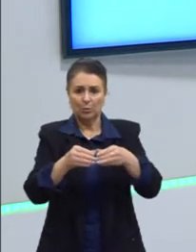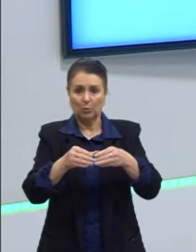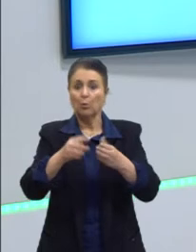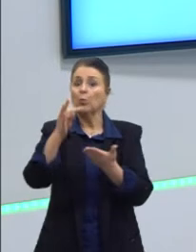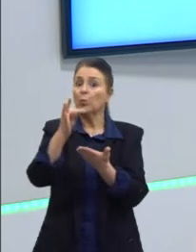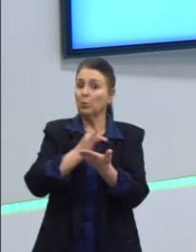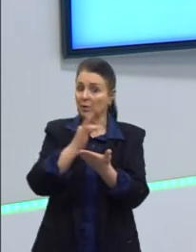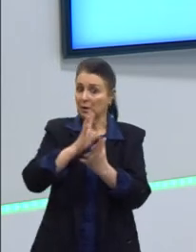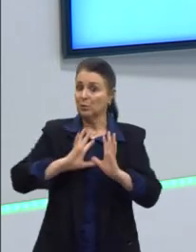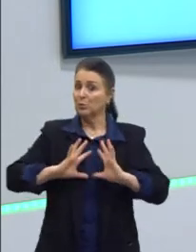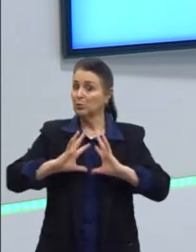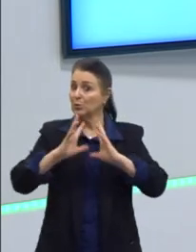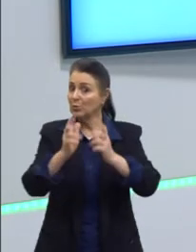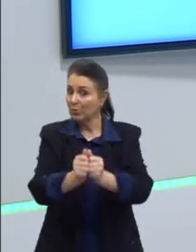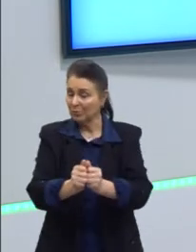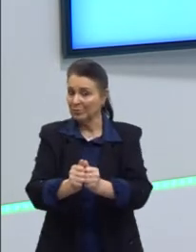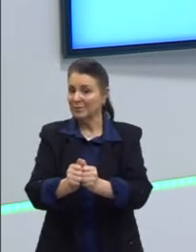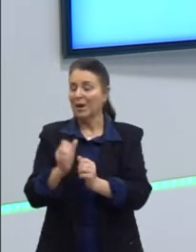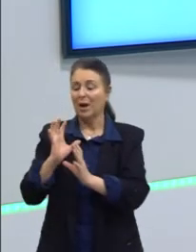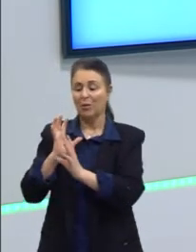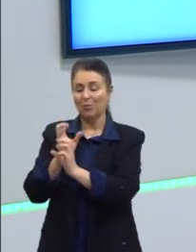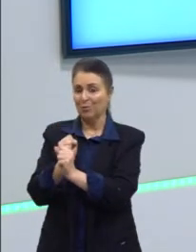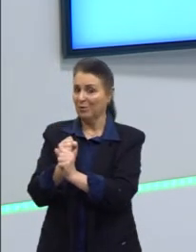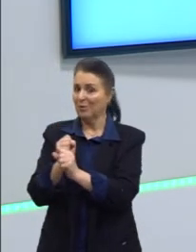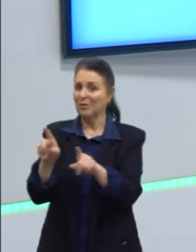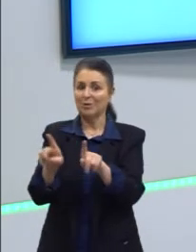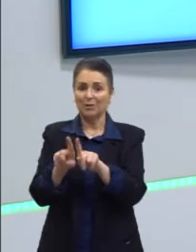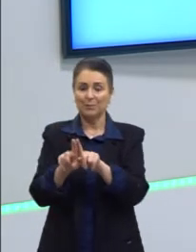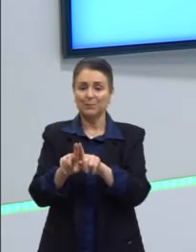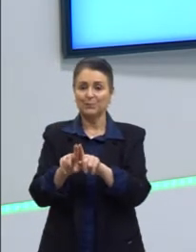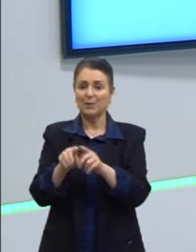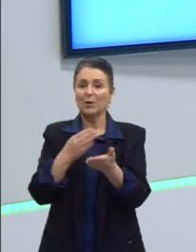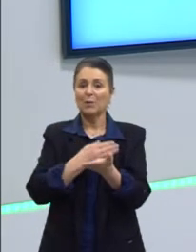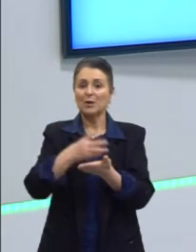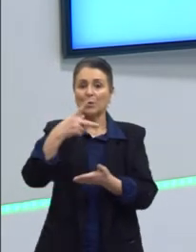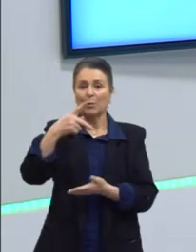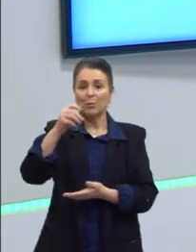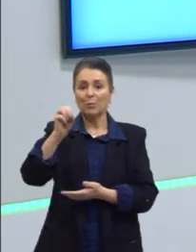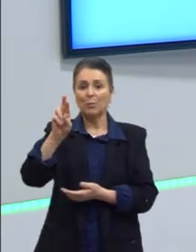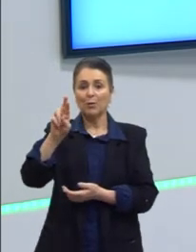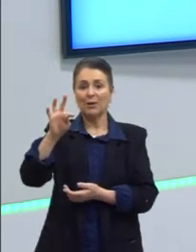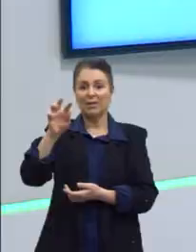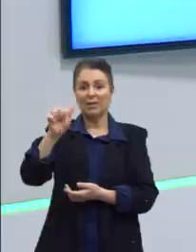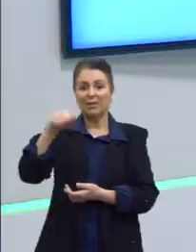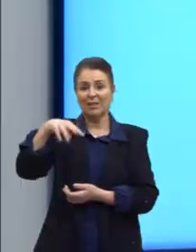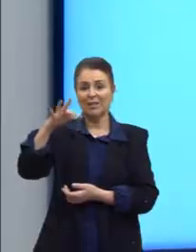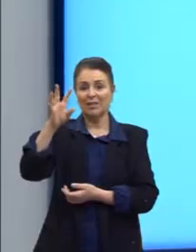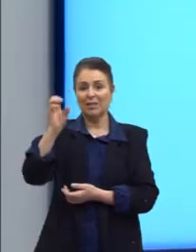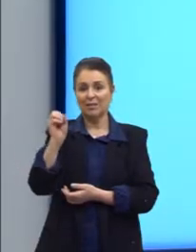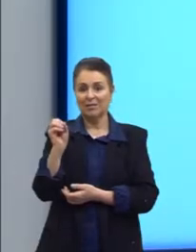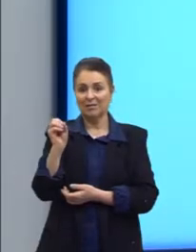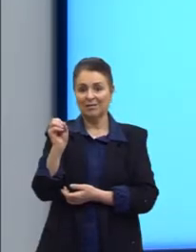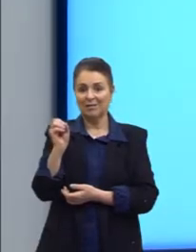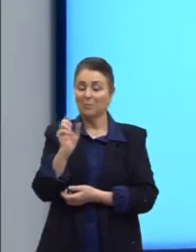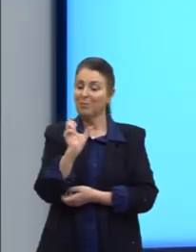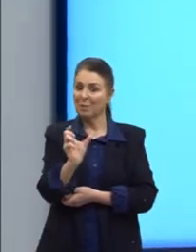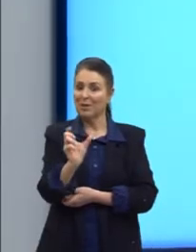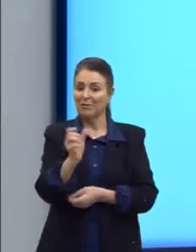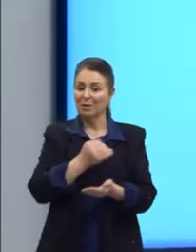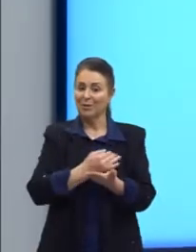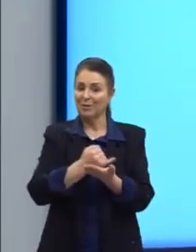incluindo a conclusão. Eu começo com um portanto. Sim, um portanto. Um belo portanto.